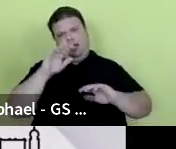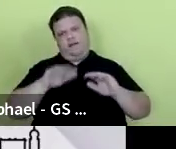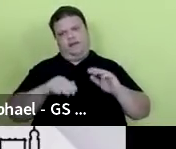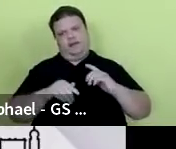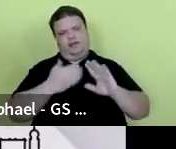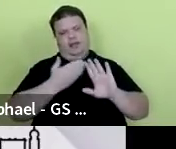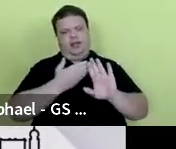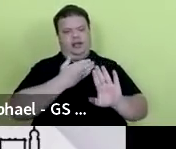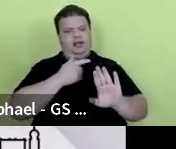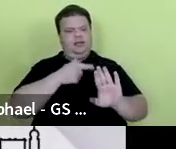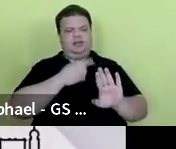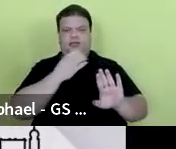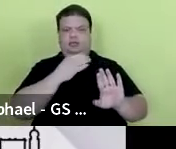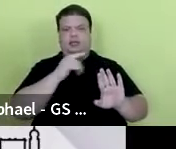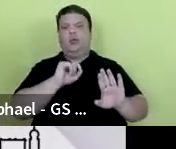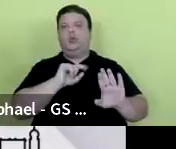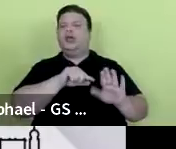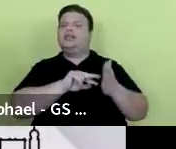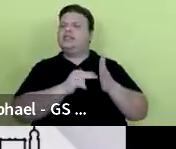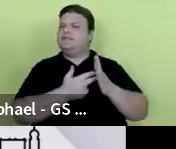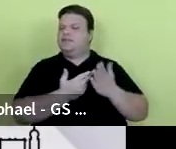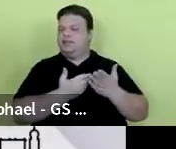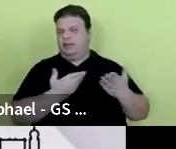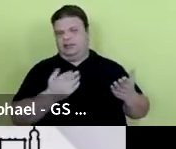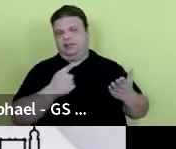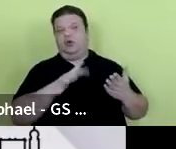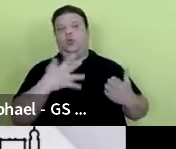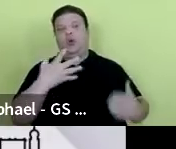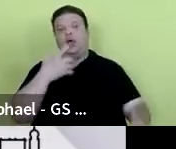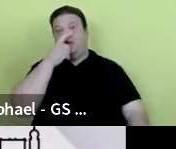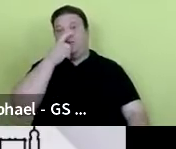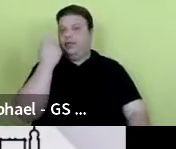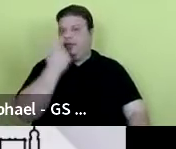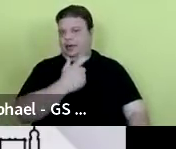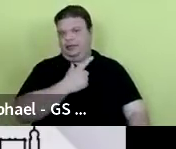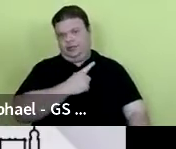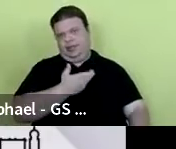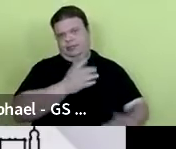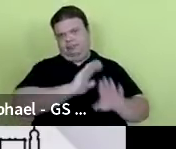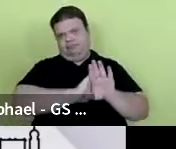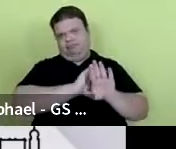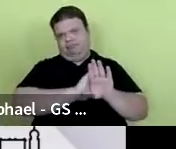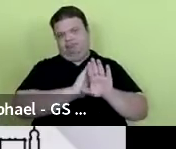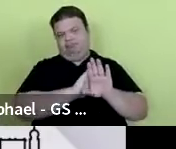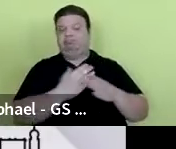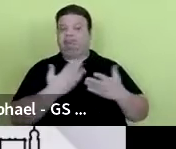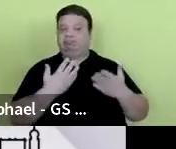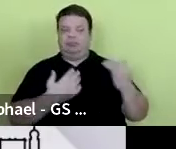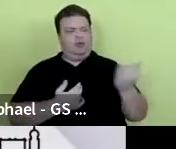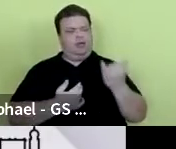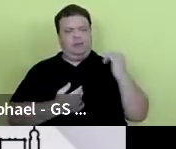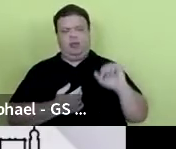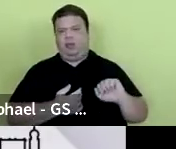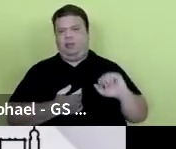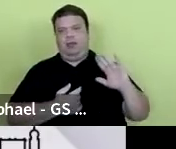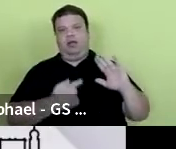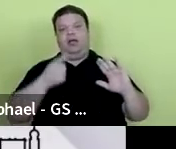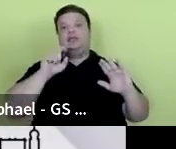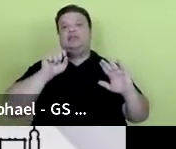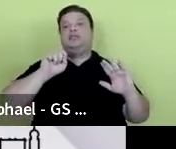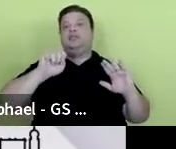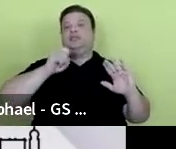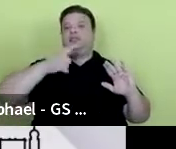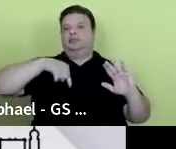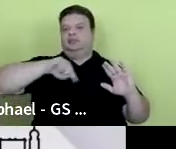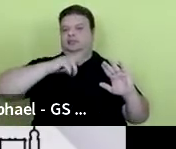anticiência, o significa isso, qual é o interesse que está por trás dele, então, é muito importante que, quando a gente fala em